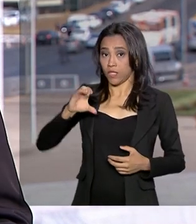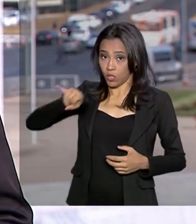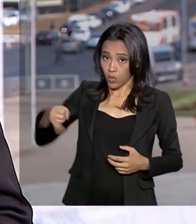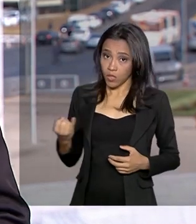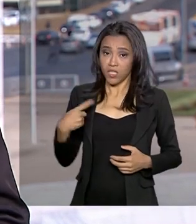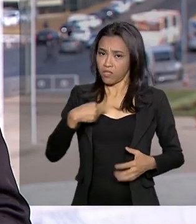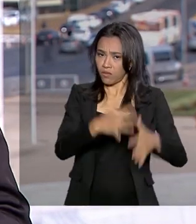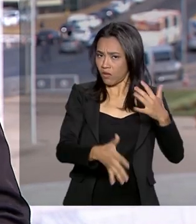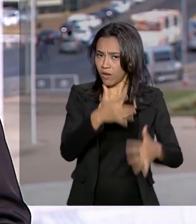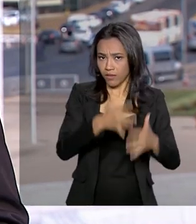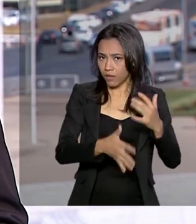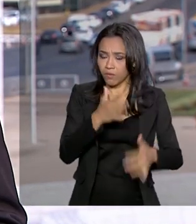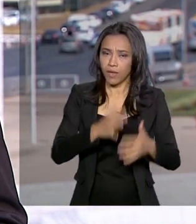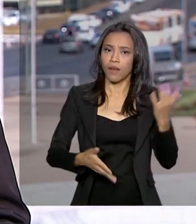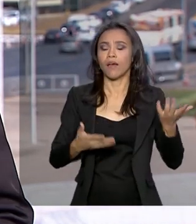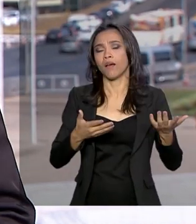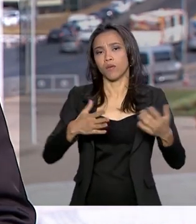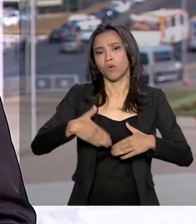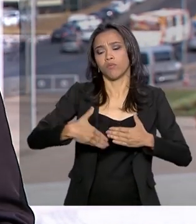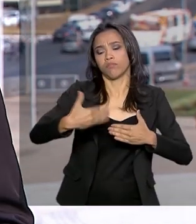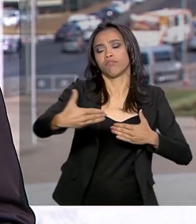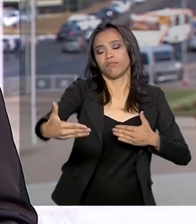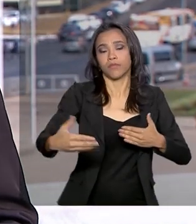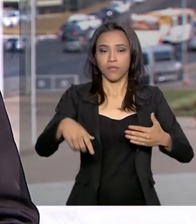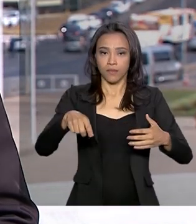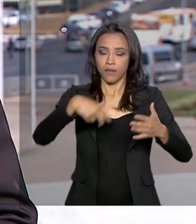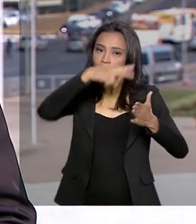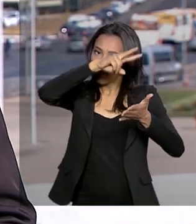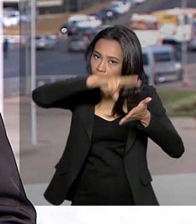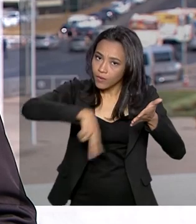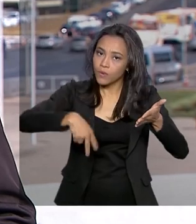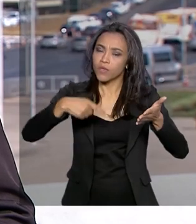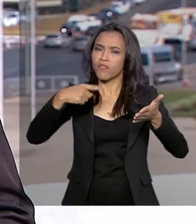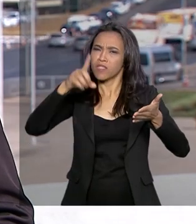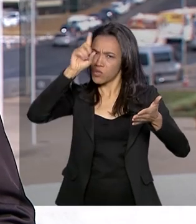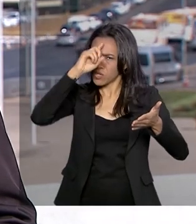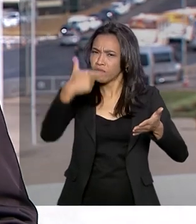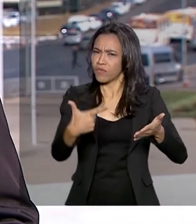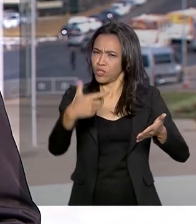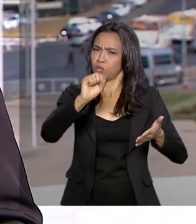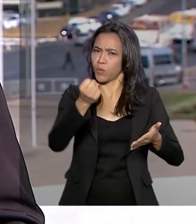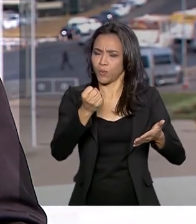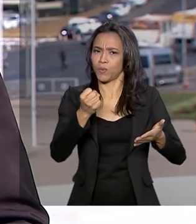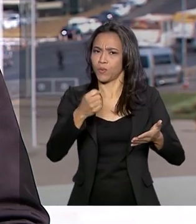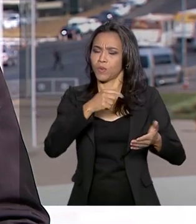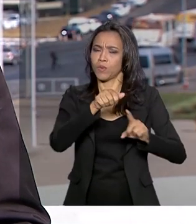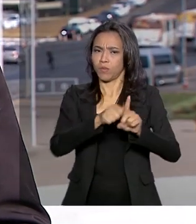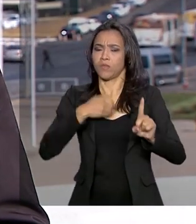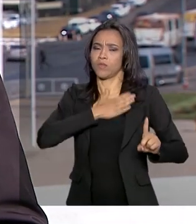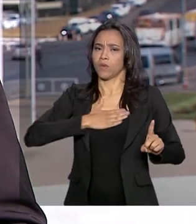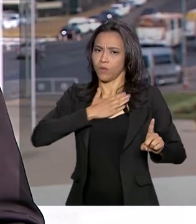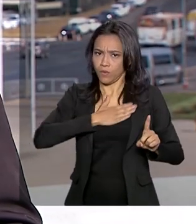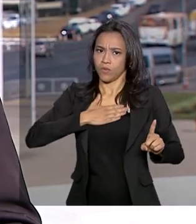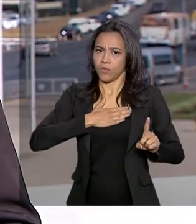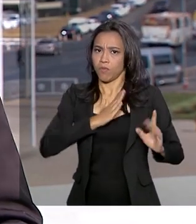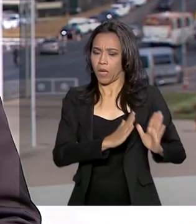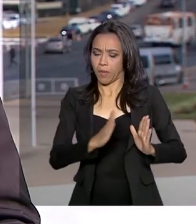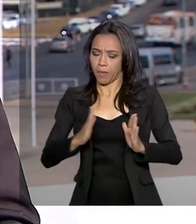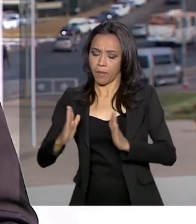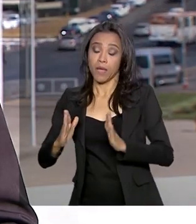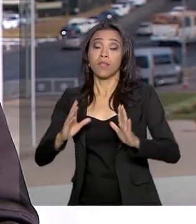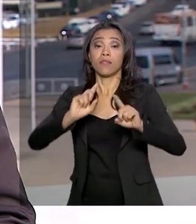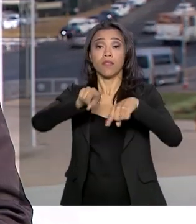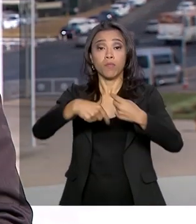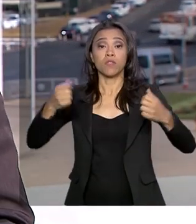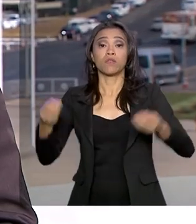leitura final, da versão final do relatório, isso deve acontecer no dia 28 de agosto. Depois disso, a nova Previdência vai para o